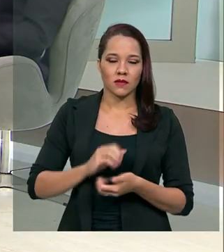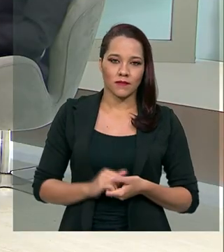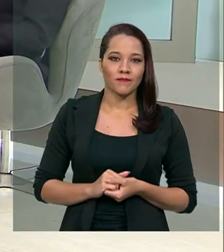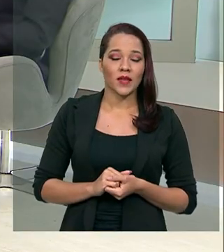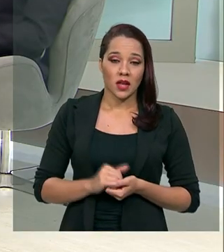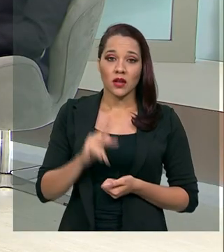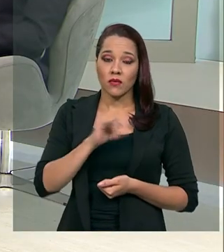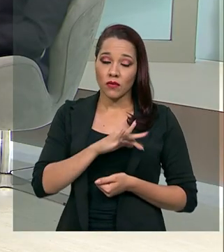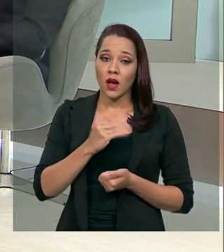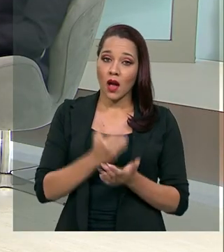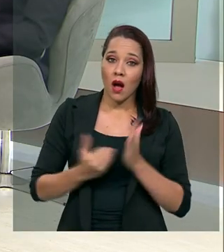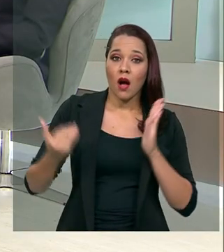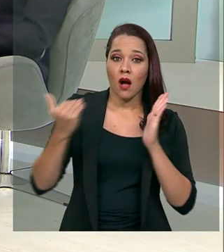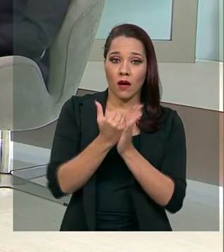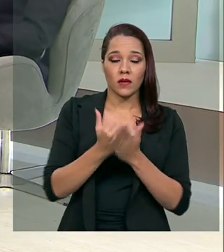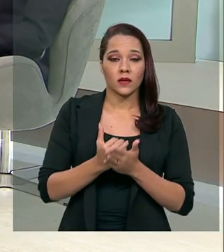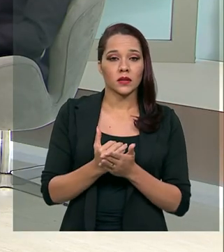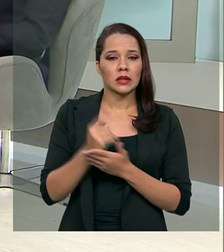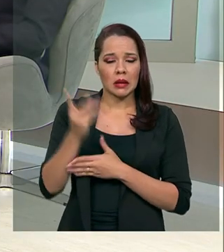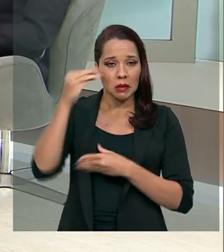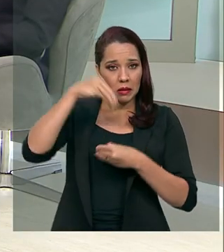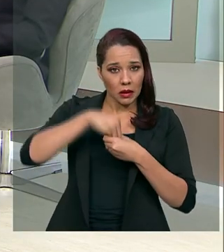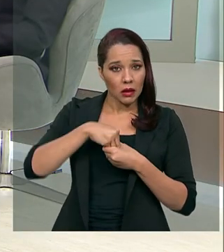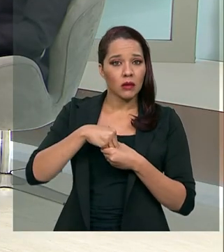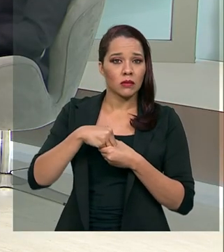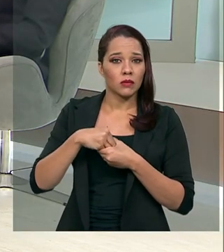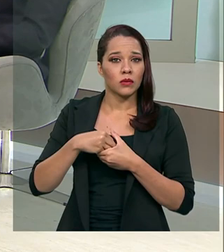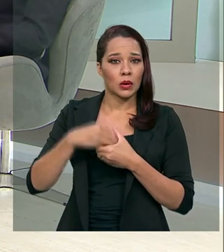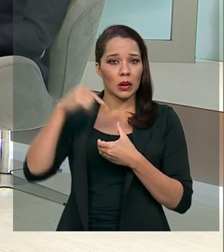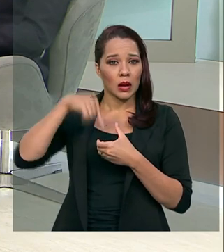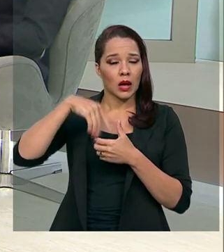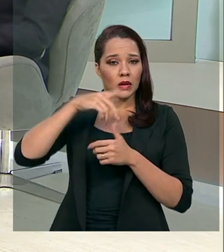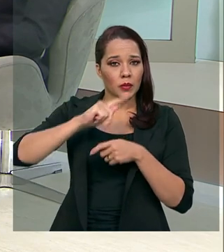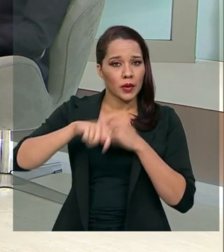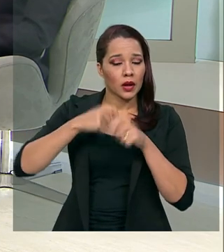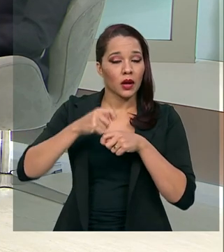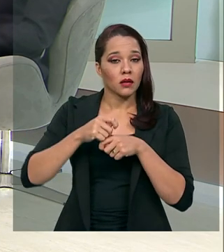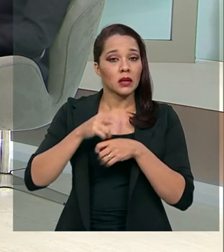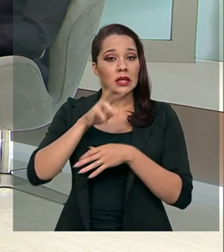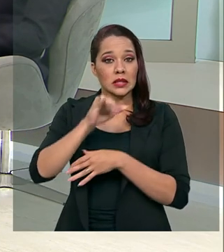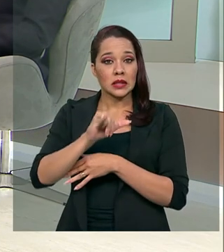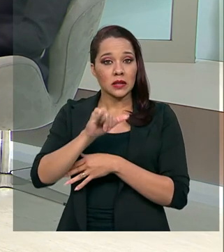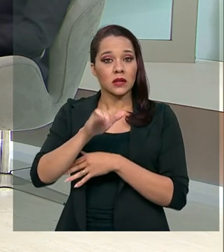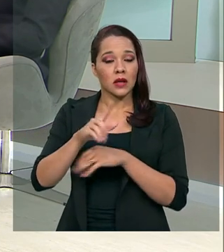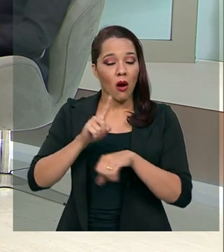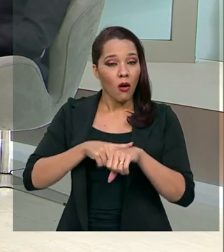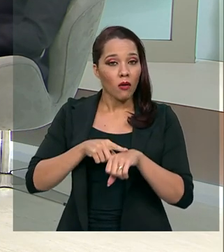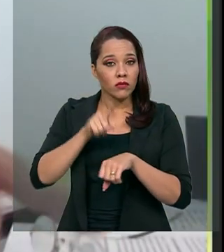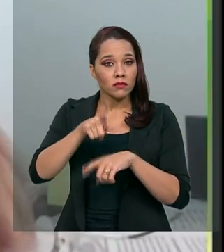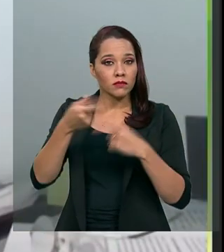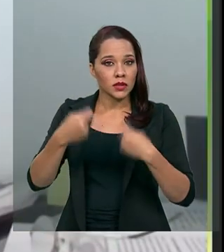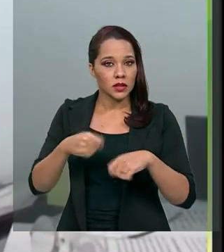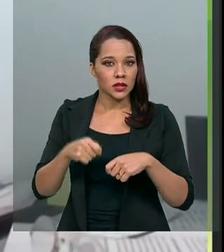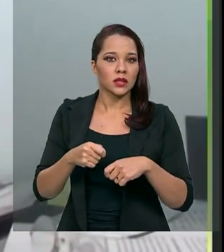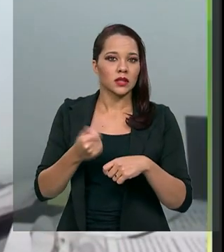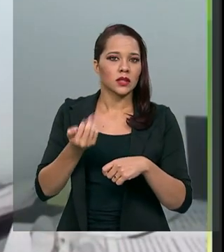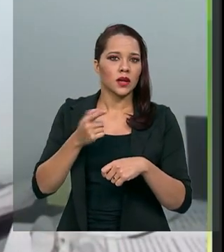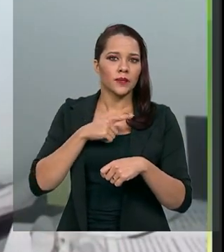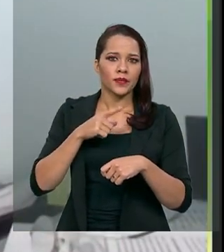internamente e externamente, na hora em que você precisa, desesperadamente,